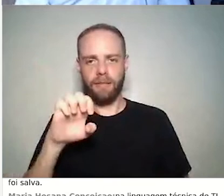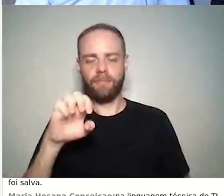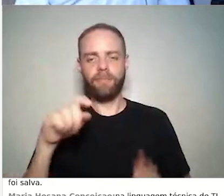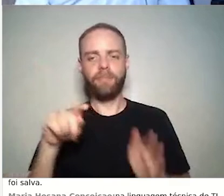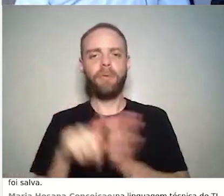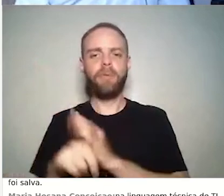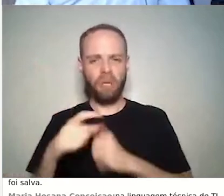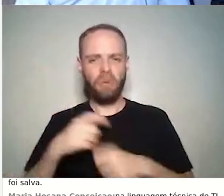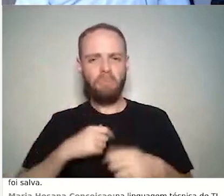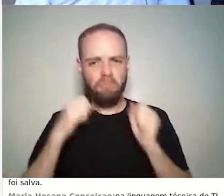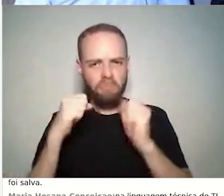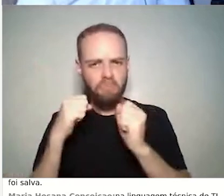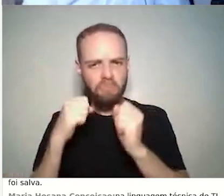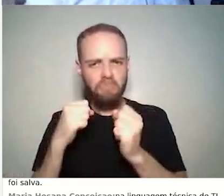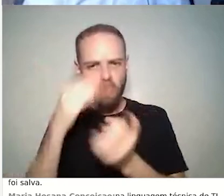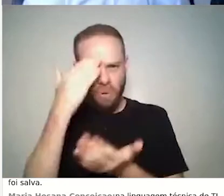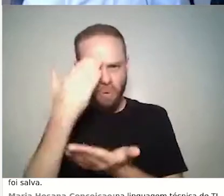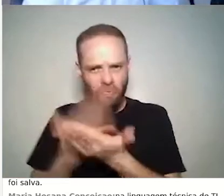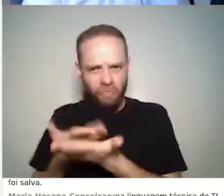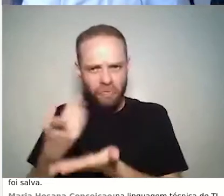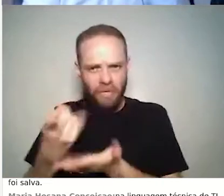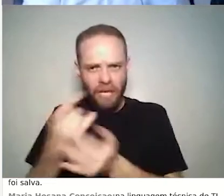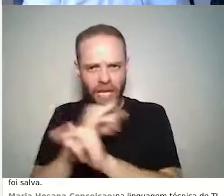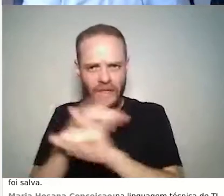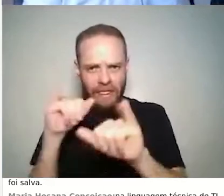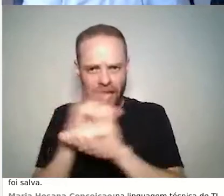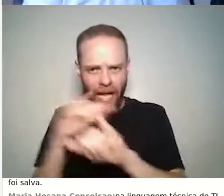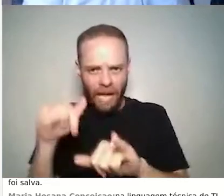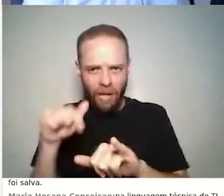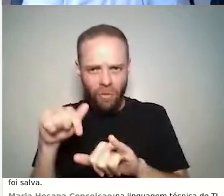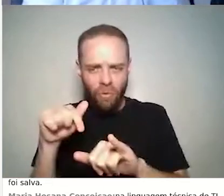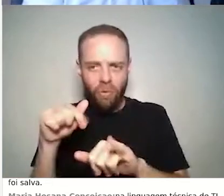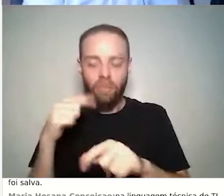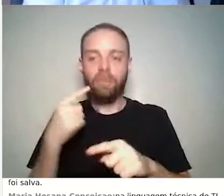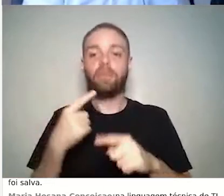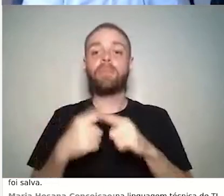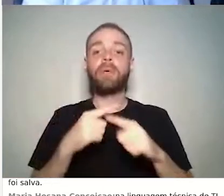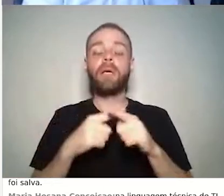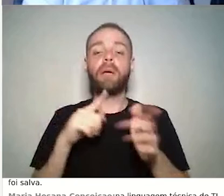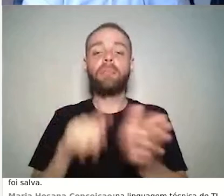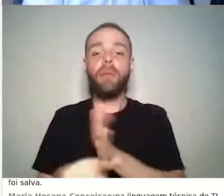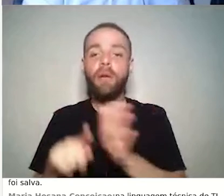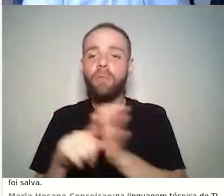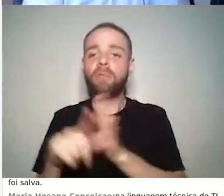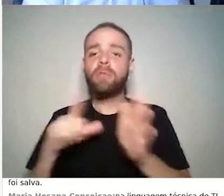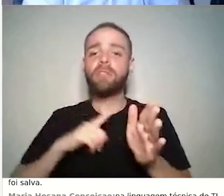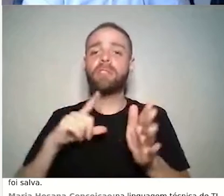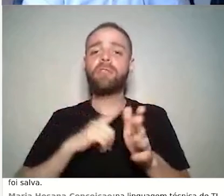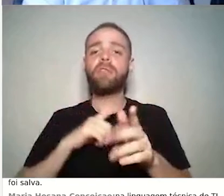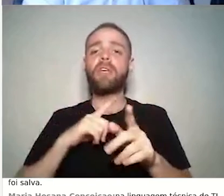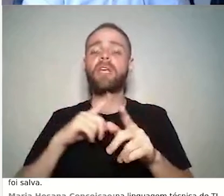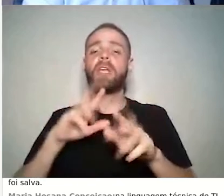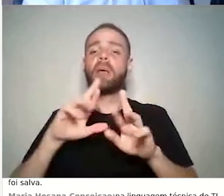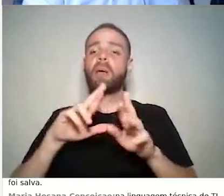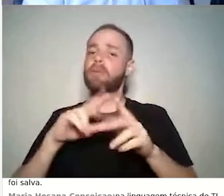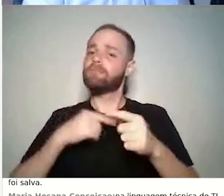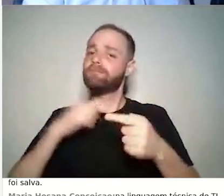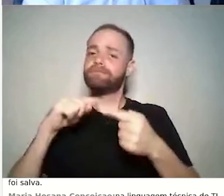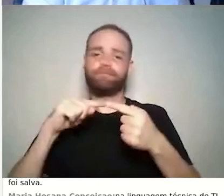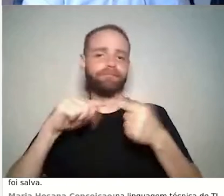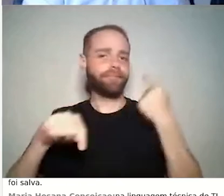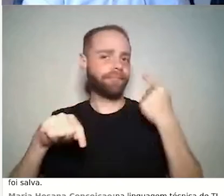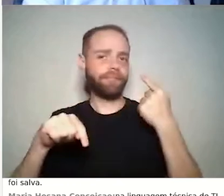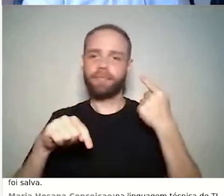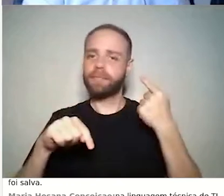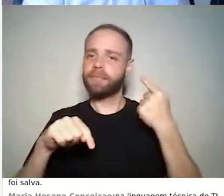nestes dados? Minha pergunta tem a ver com o que você mostrou agora, tive divergência de dados, quando faço essa consulta tenho